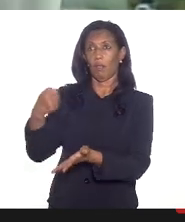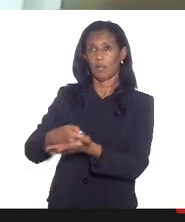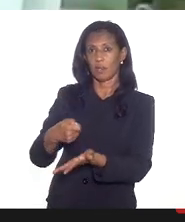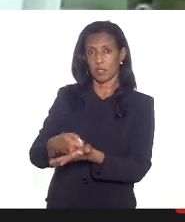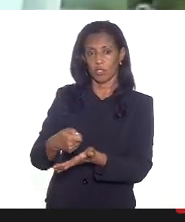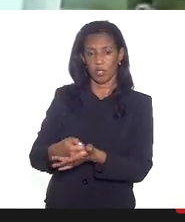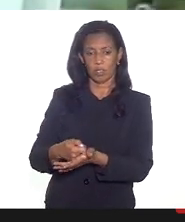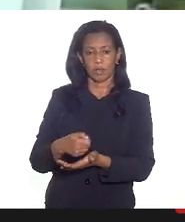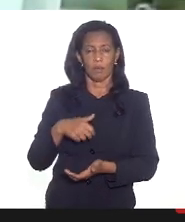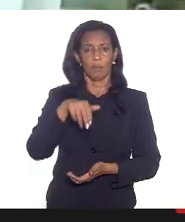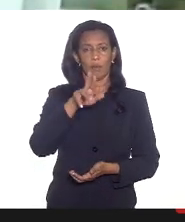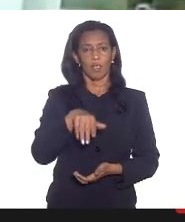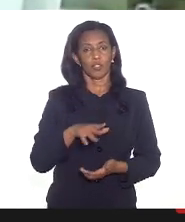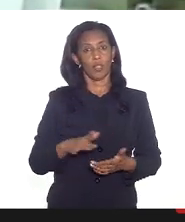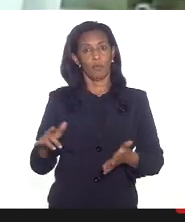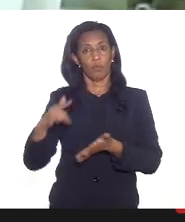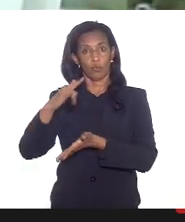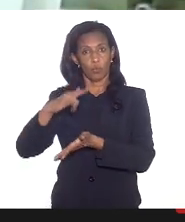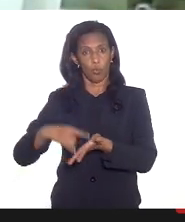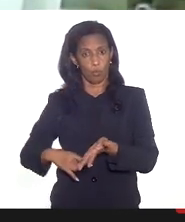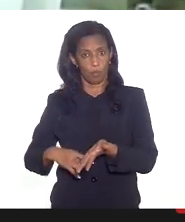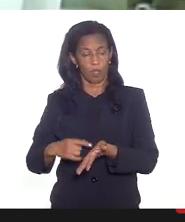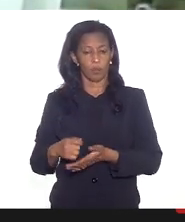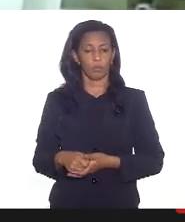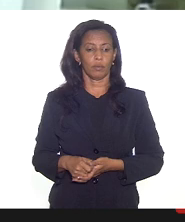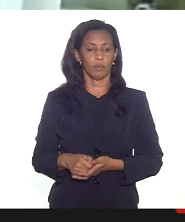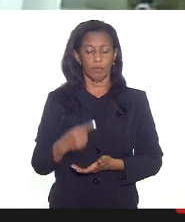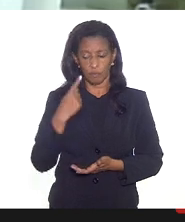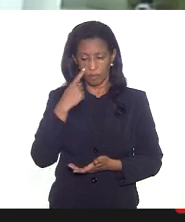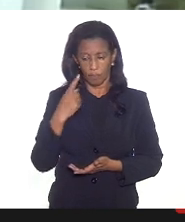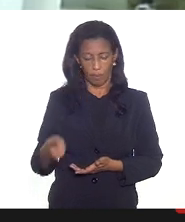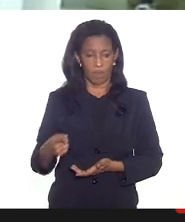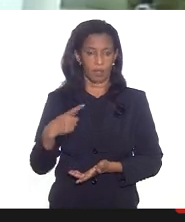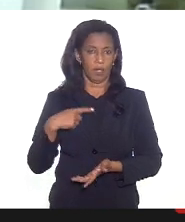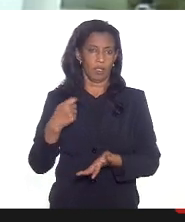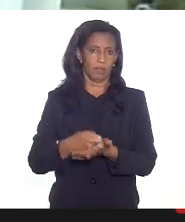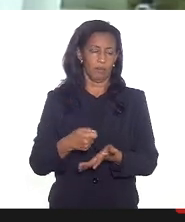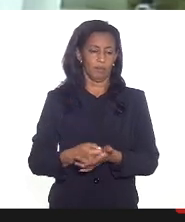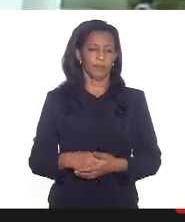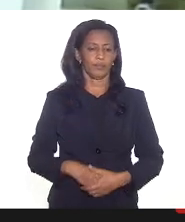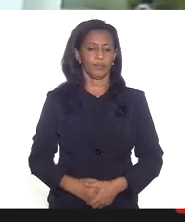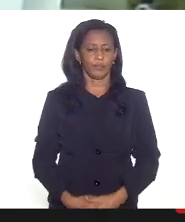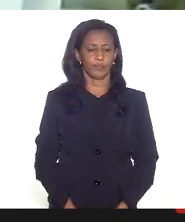mas quem for ao documento vai encontrar essa exigência